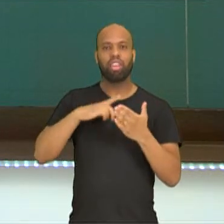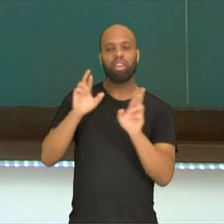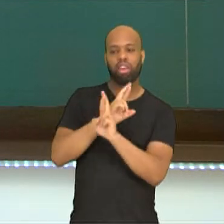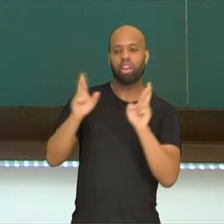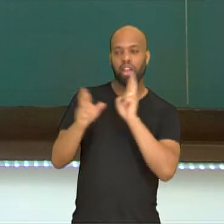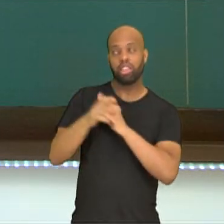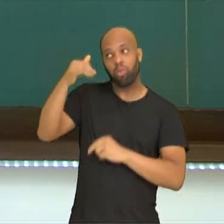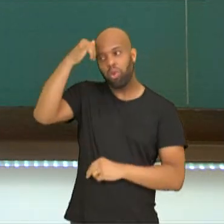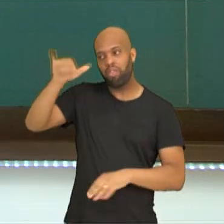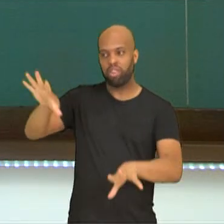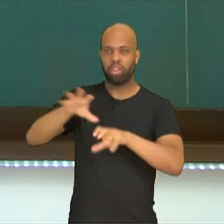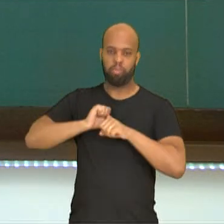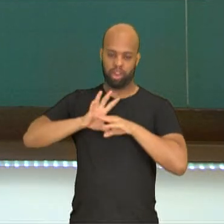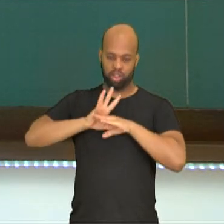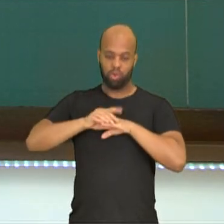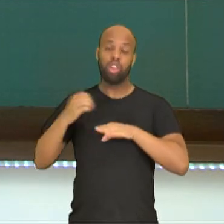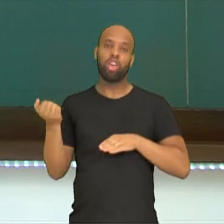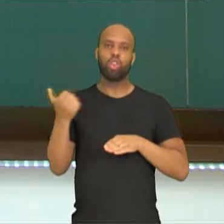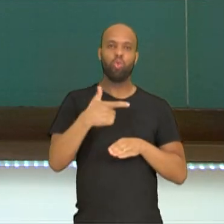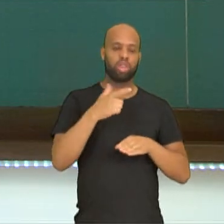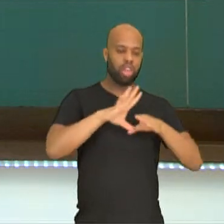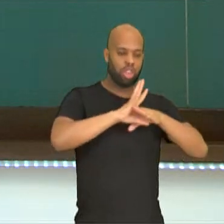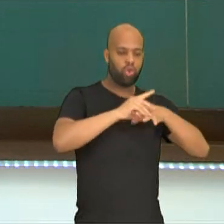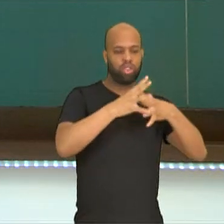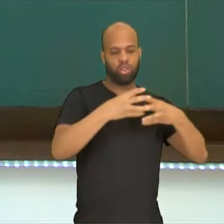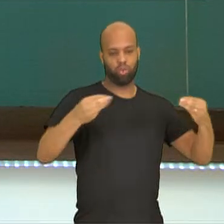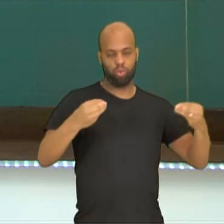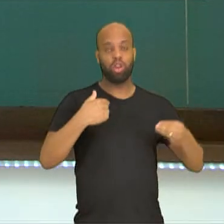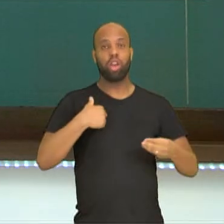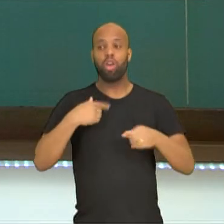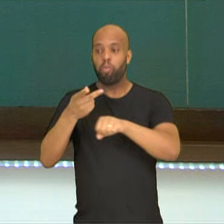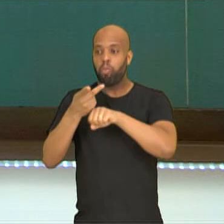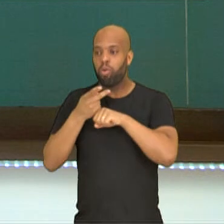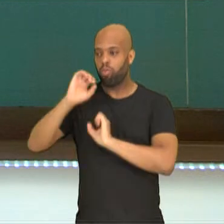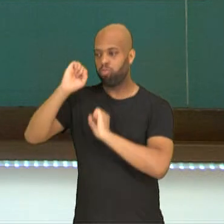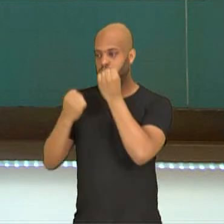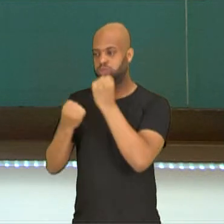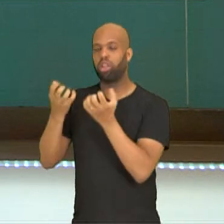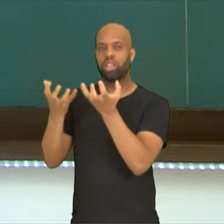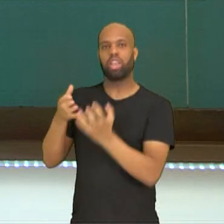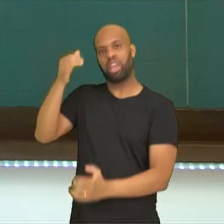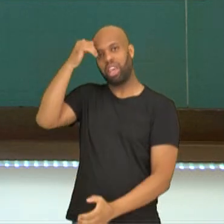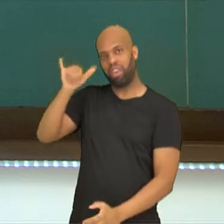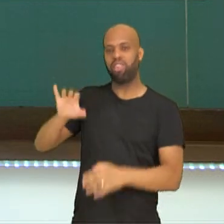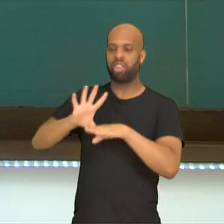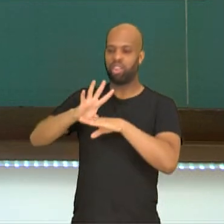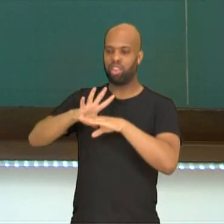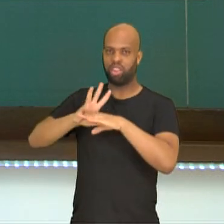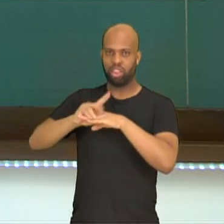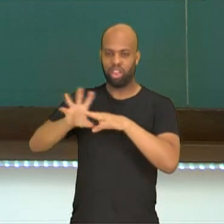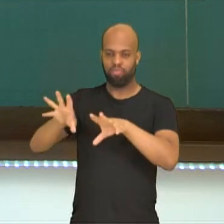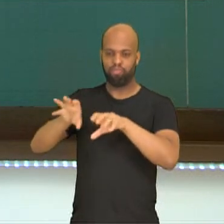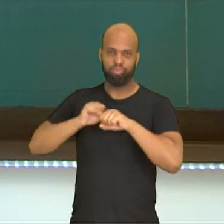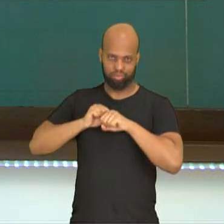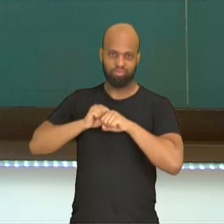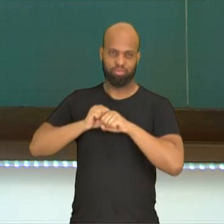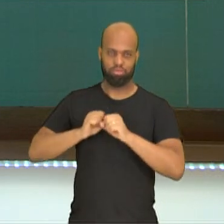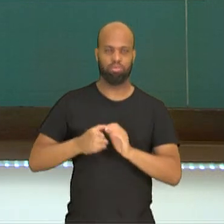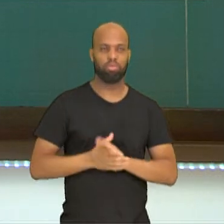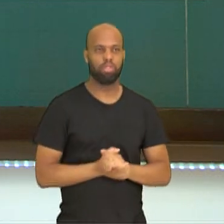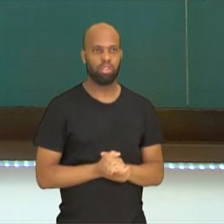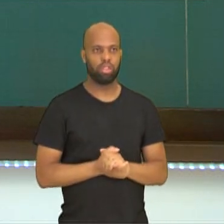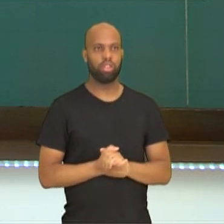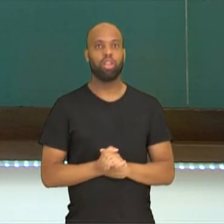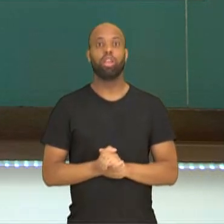de doenças. Eu pratico essas ginásticas para tentar prevenir diversas formas de doença que meu organismo pode manifestar.